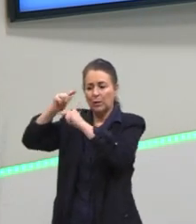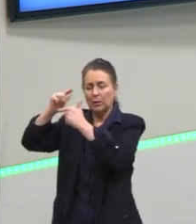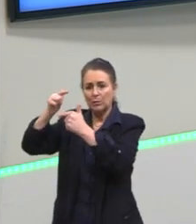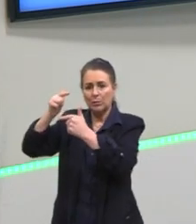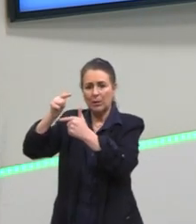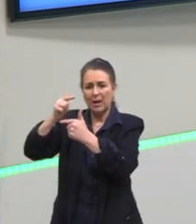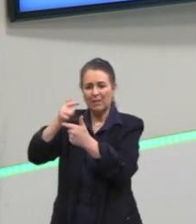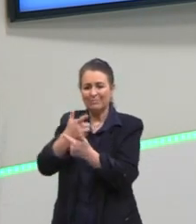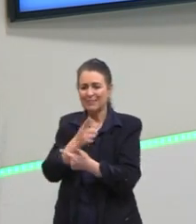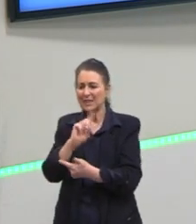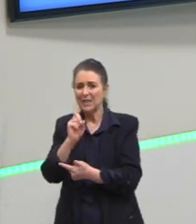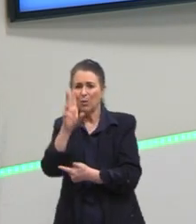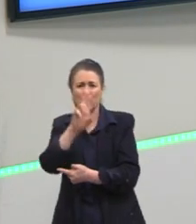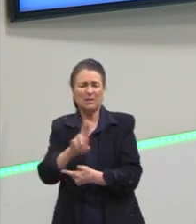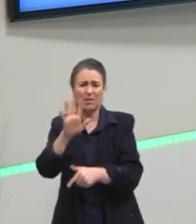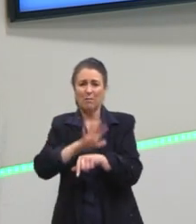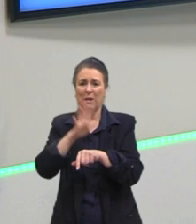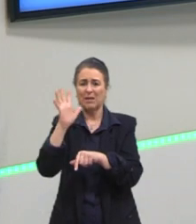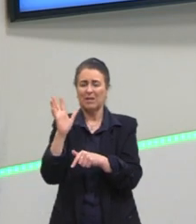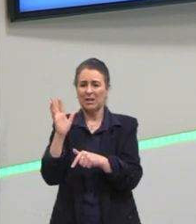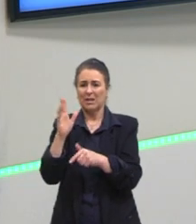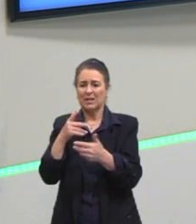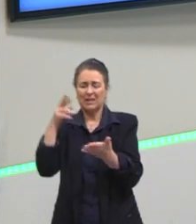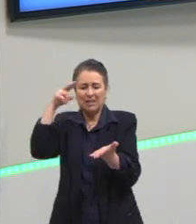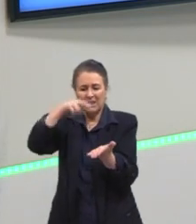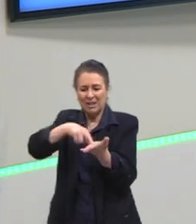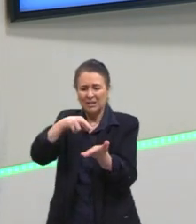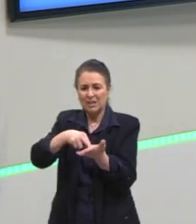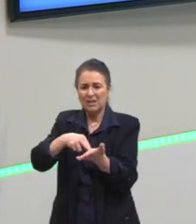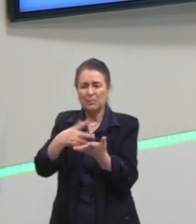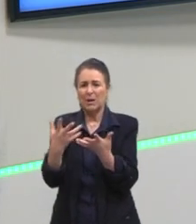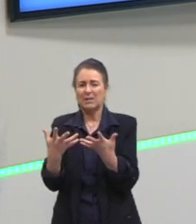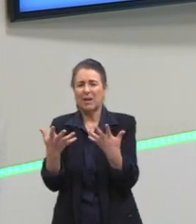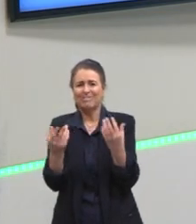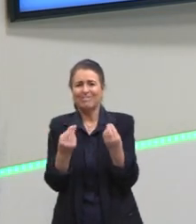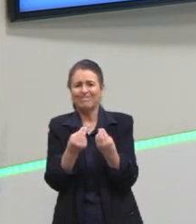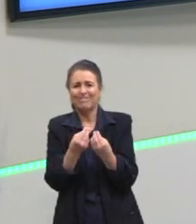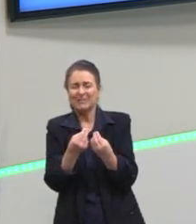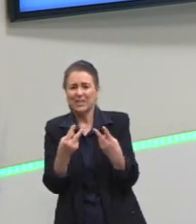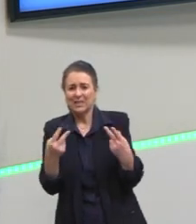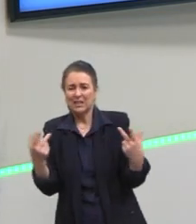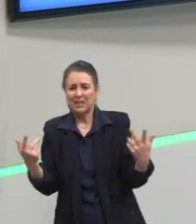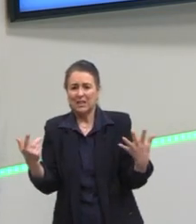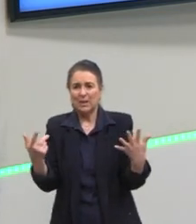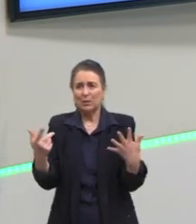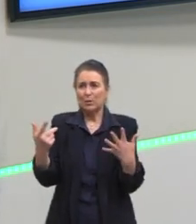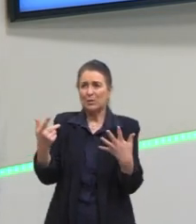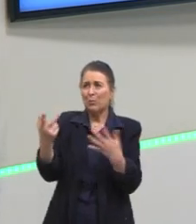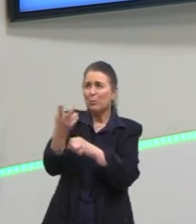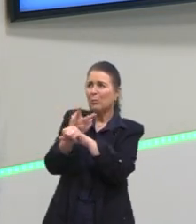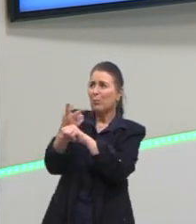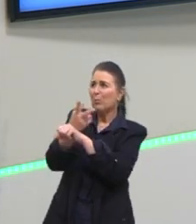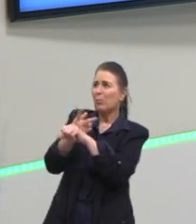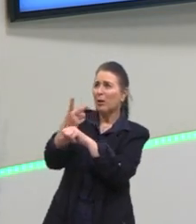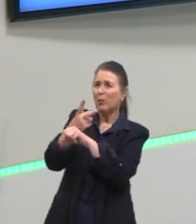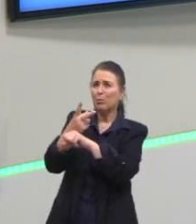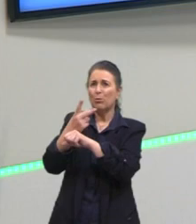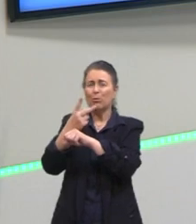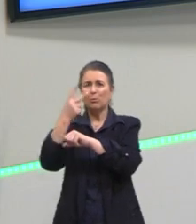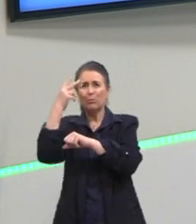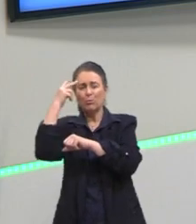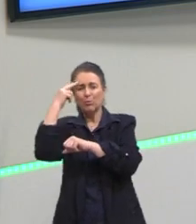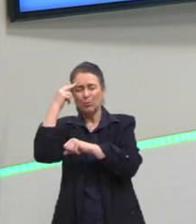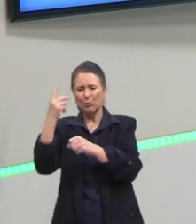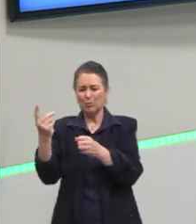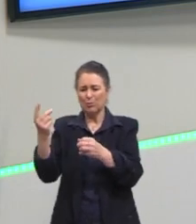desse realismo, daquela busca do ideal, do belo. E